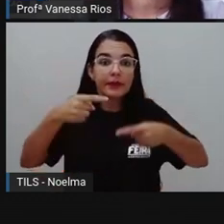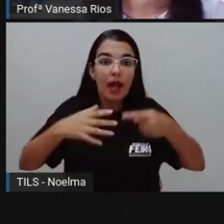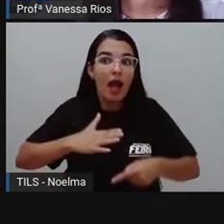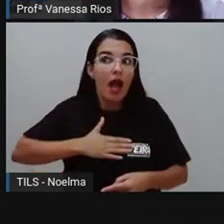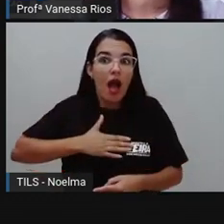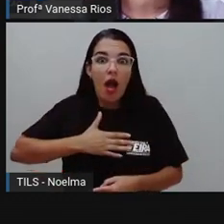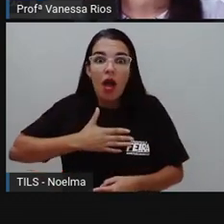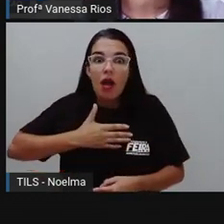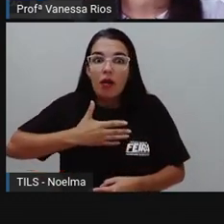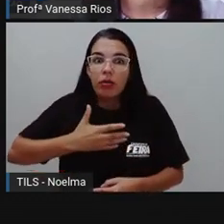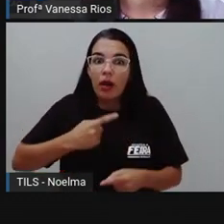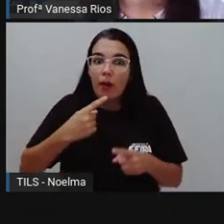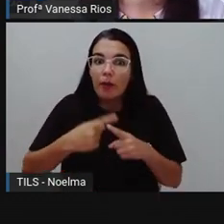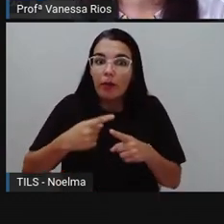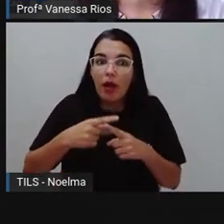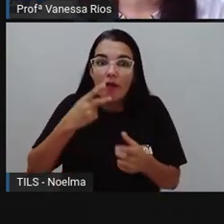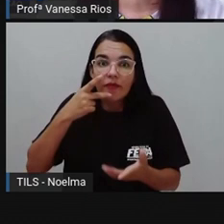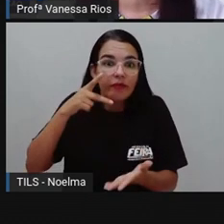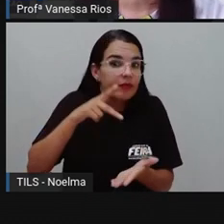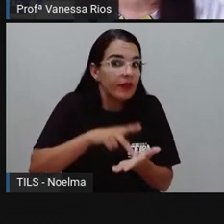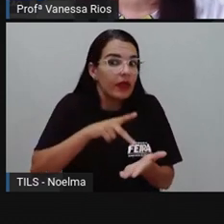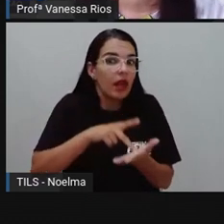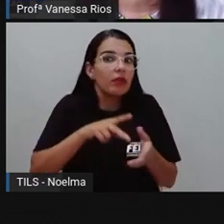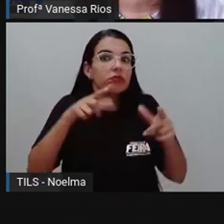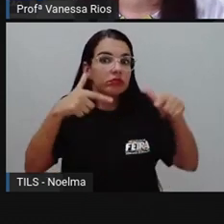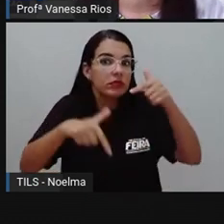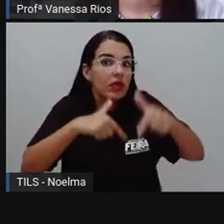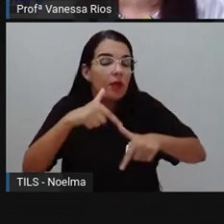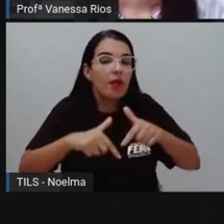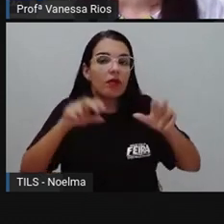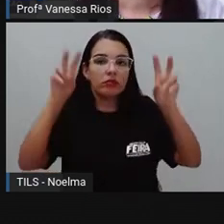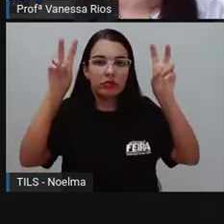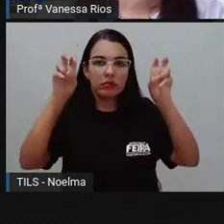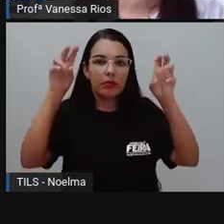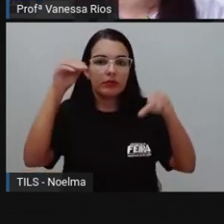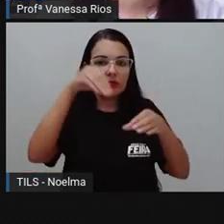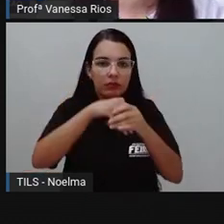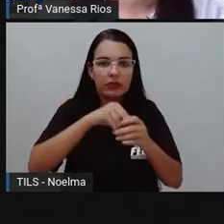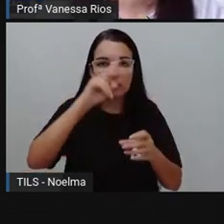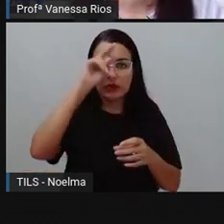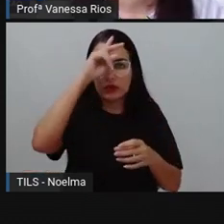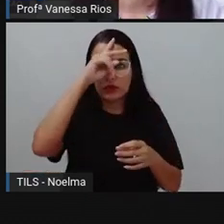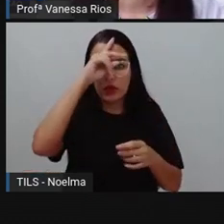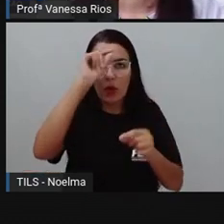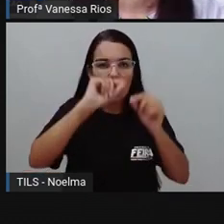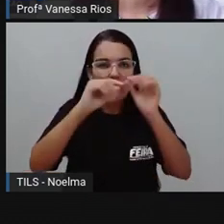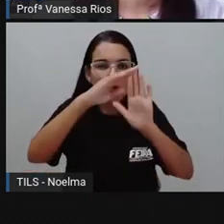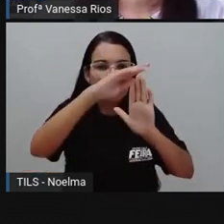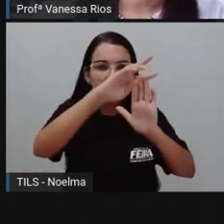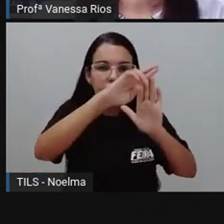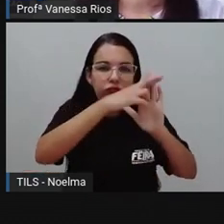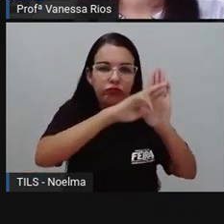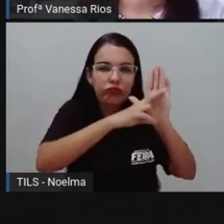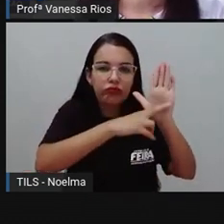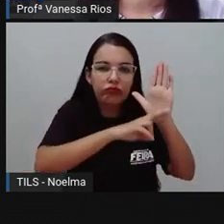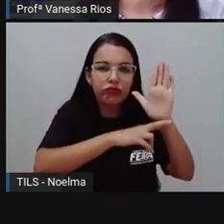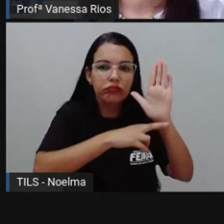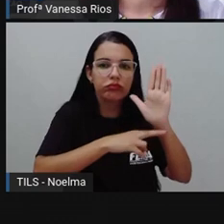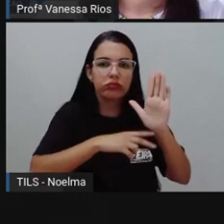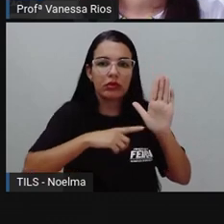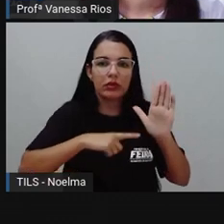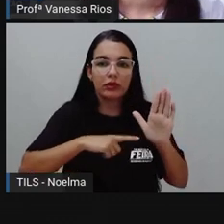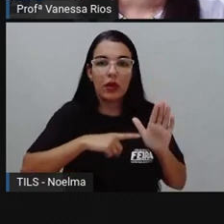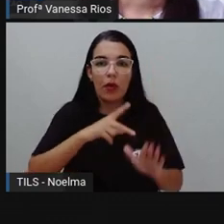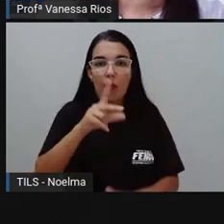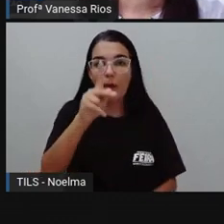pela pertinência e veracidade com que trabalhou o tema. O roteiro de Petra Leão, mesma escritora de Tesouro